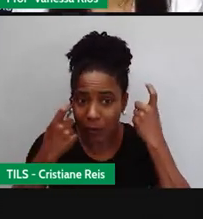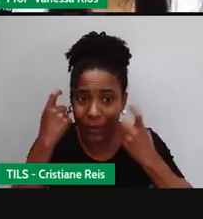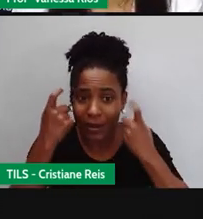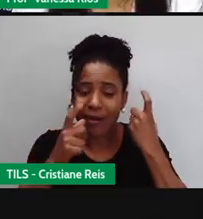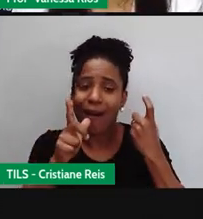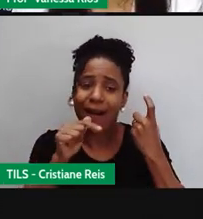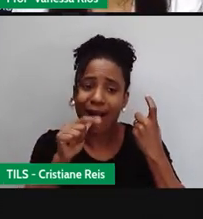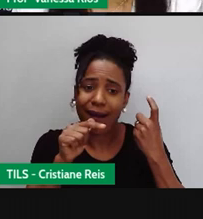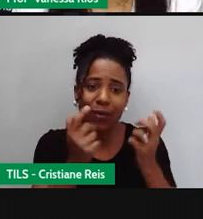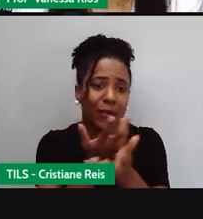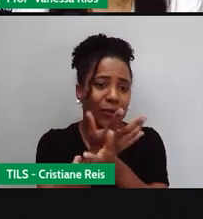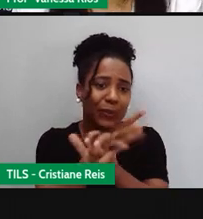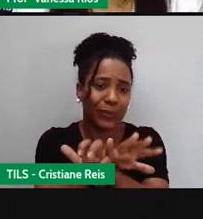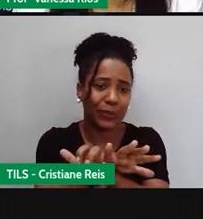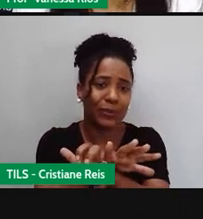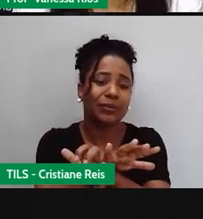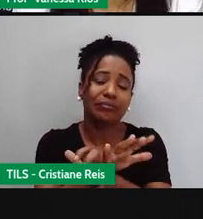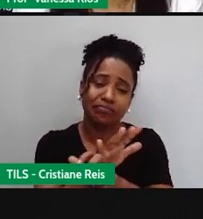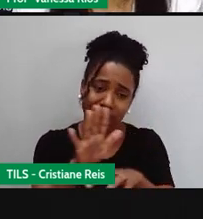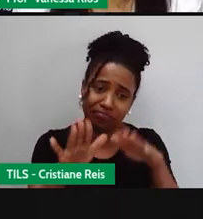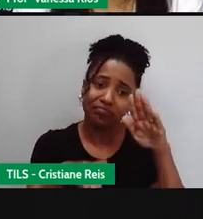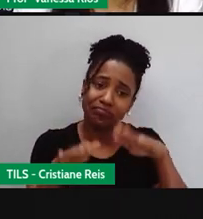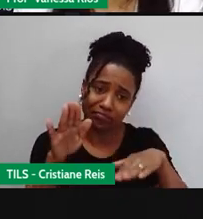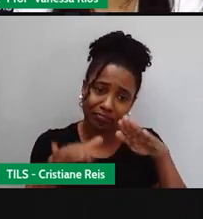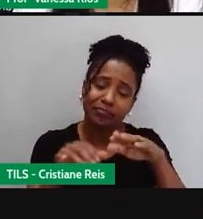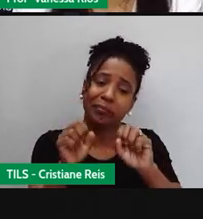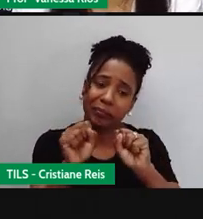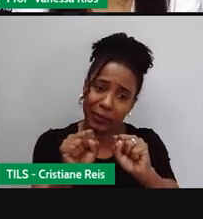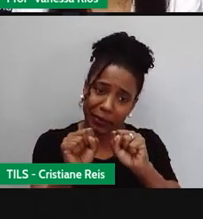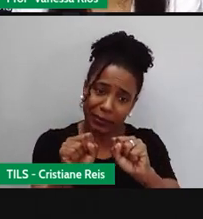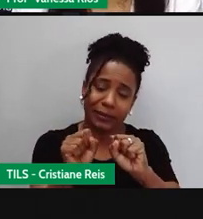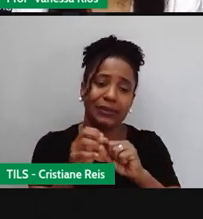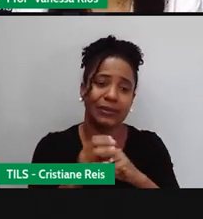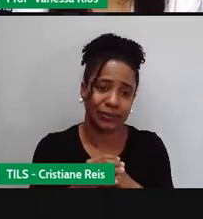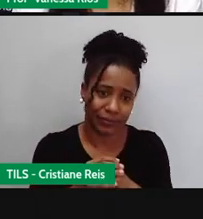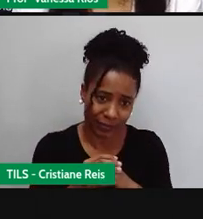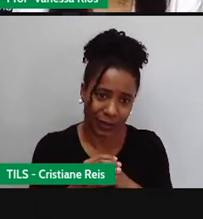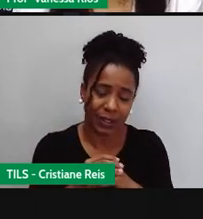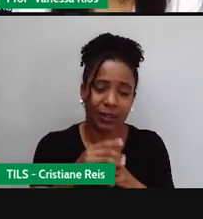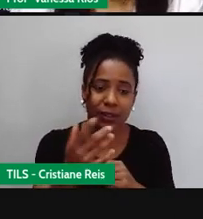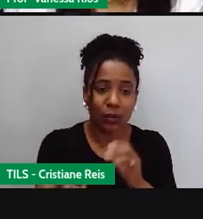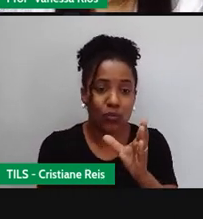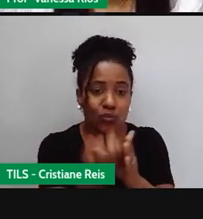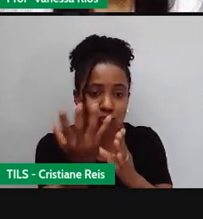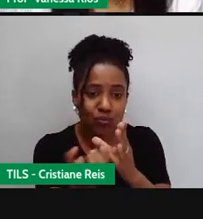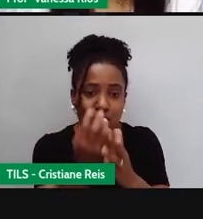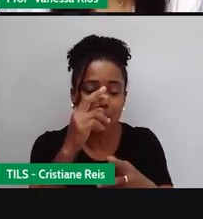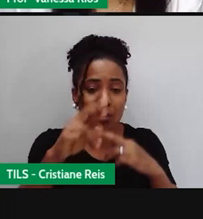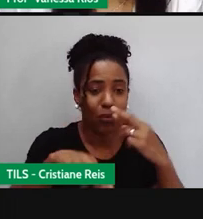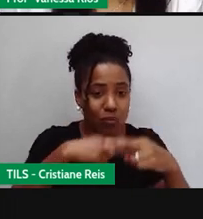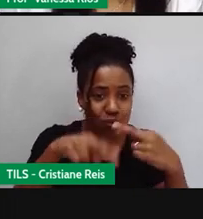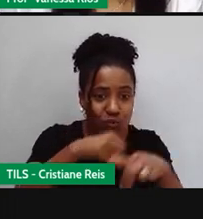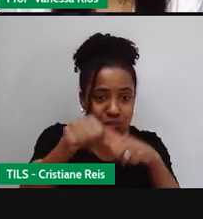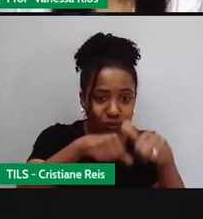Então, apesar de ser uma fonte de energia renovável, não quer dizer que não seja finita.